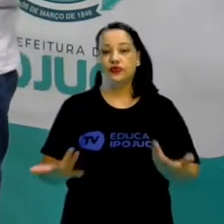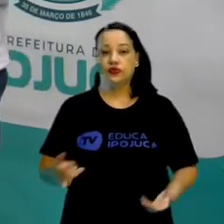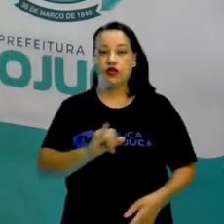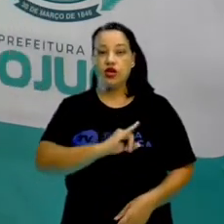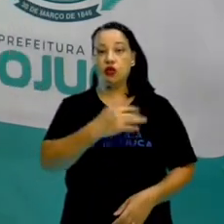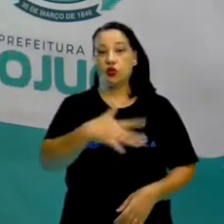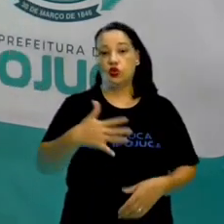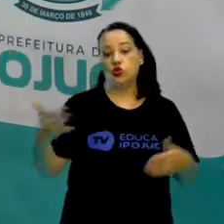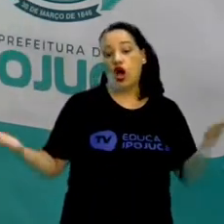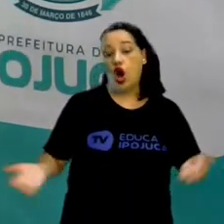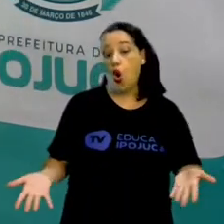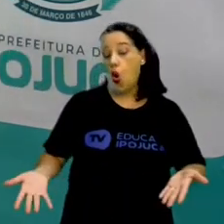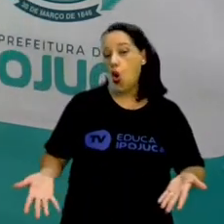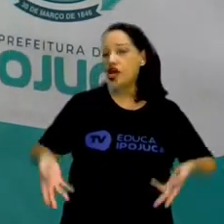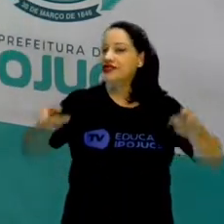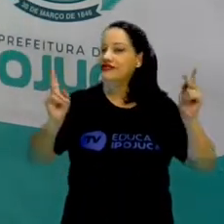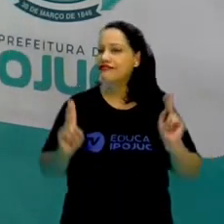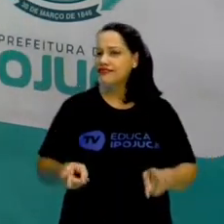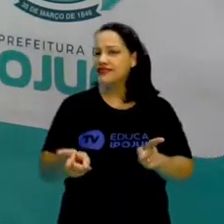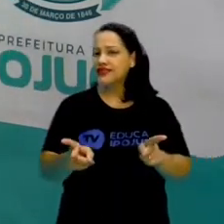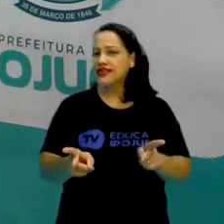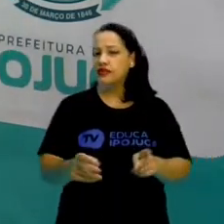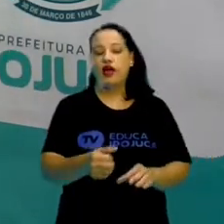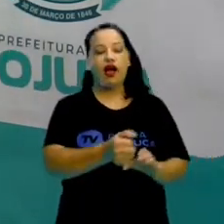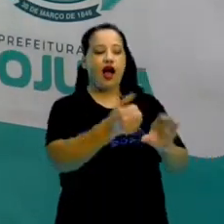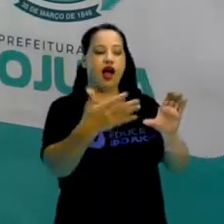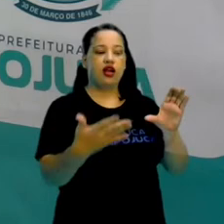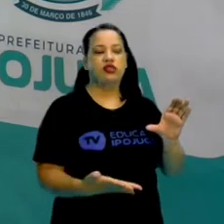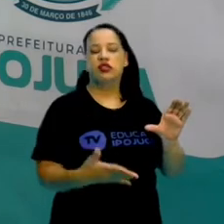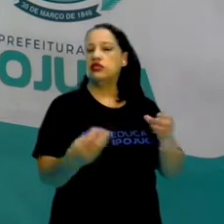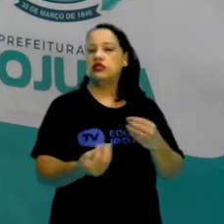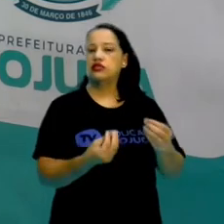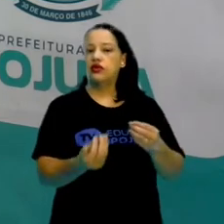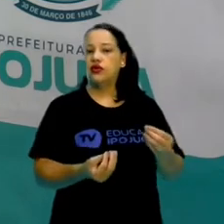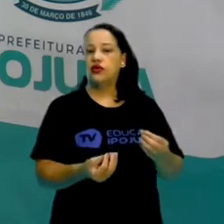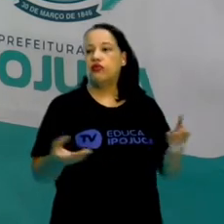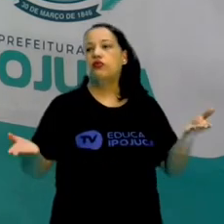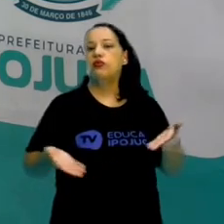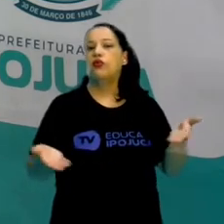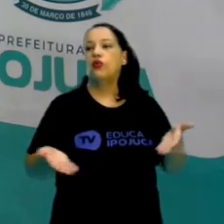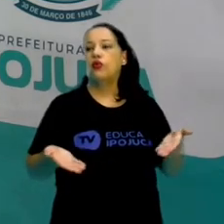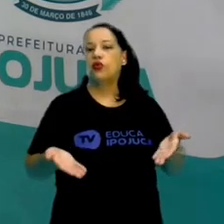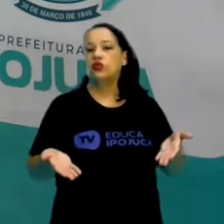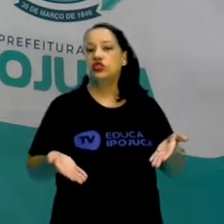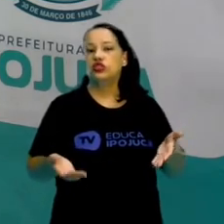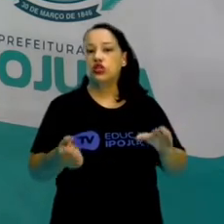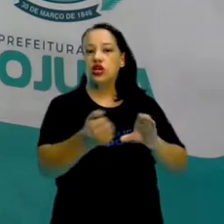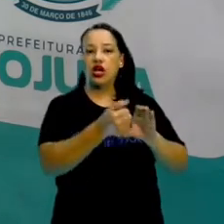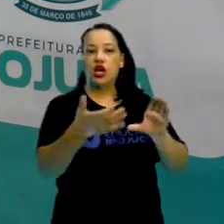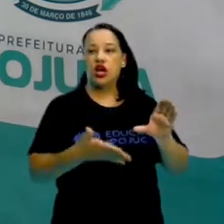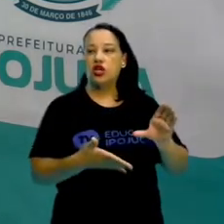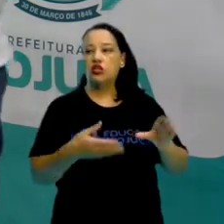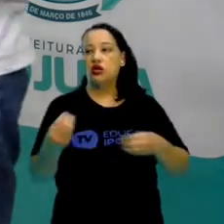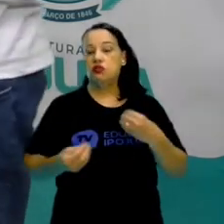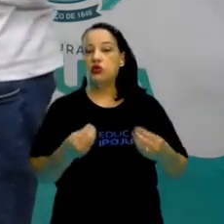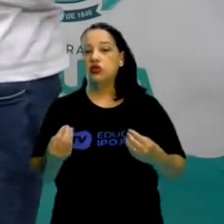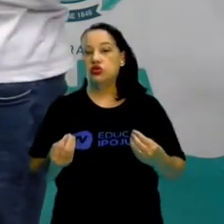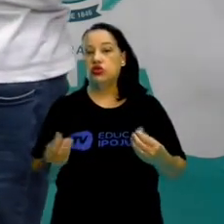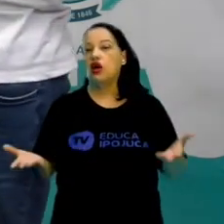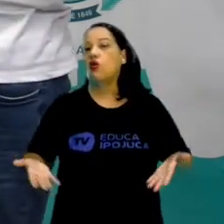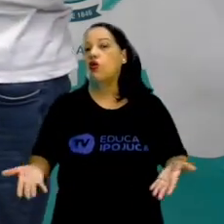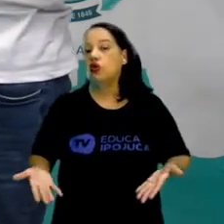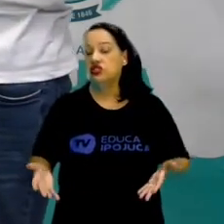Ipojuca hoje e sempre. E como é que são as características do Ipojuca atualmente? Como é que está a Ipojuca atualmente?